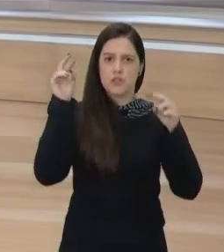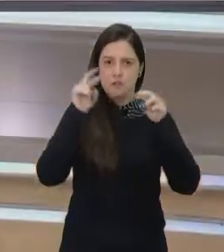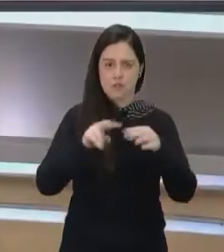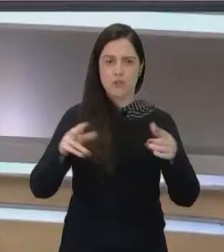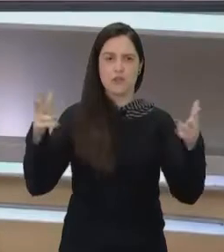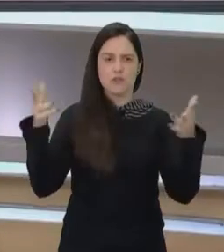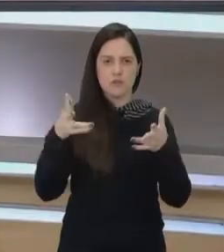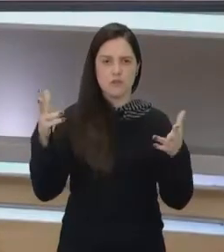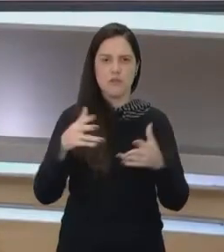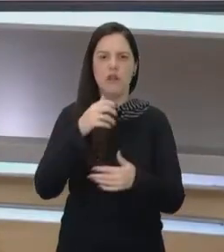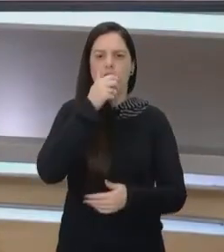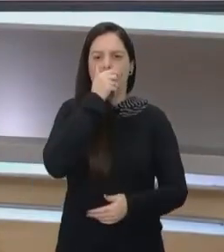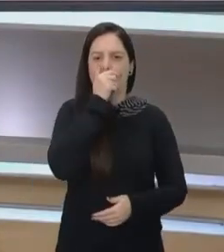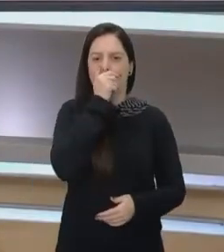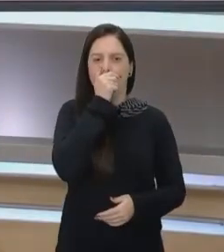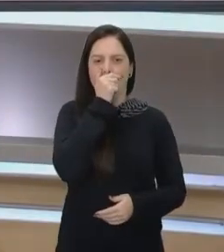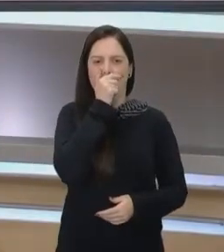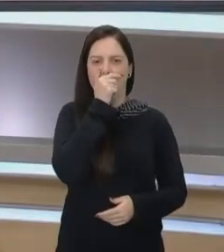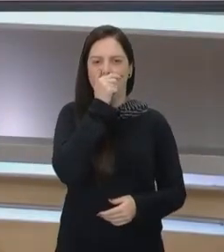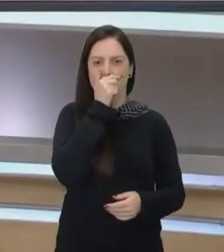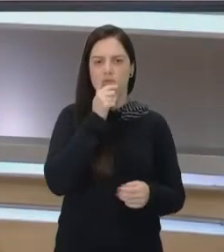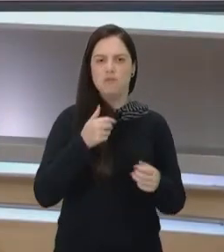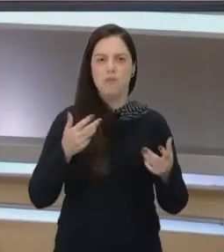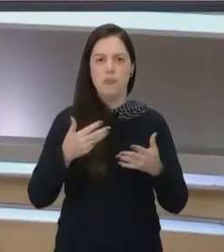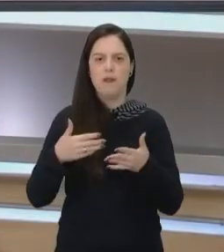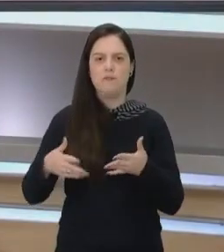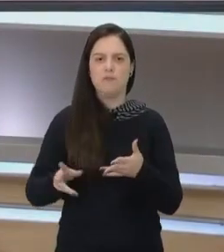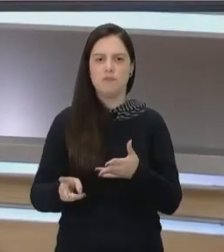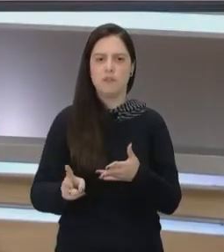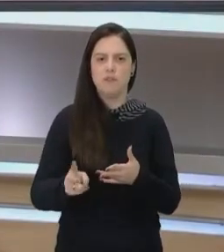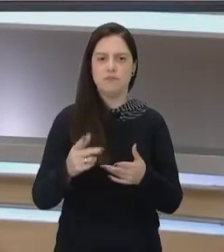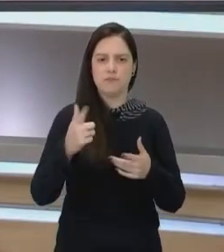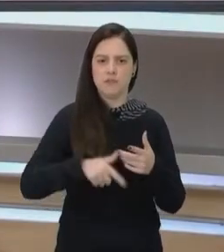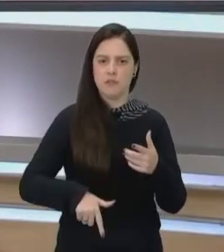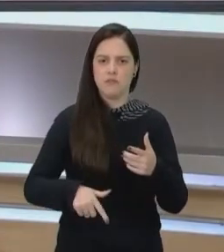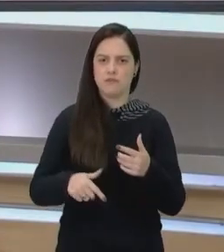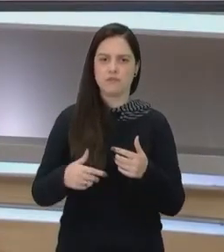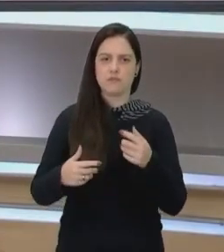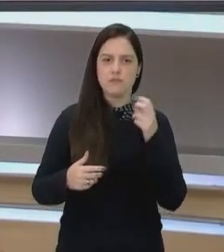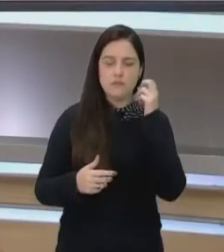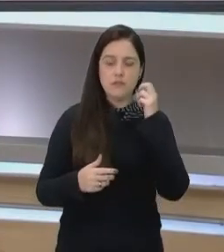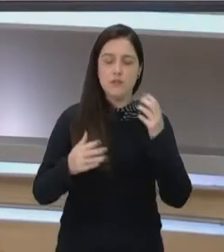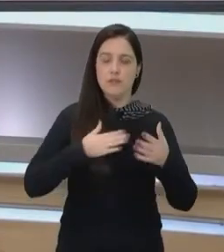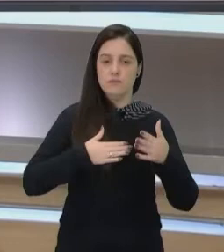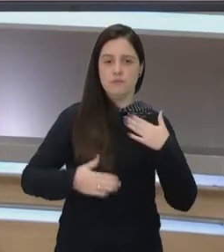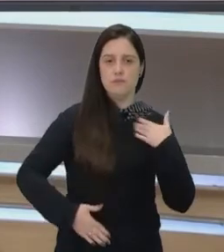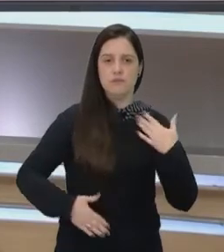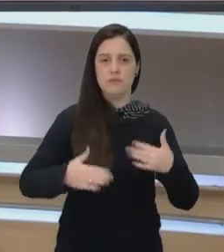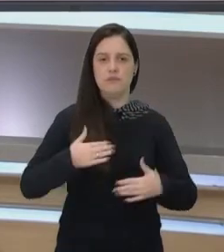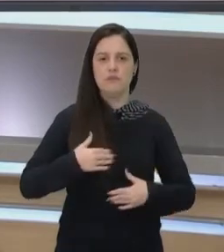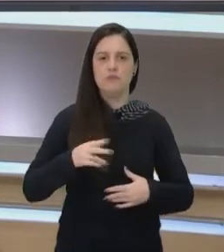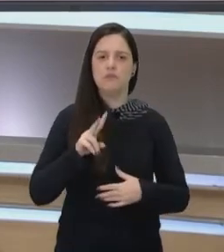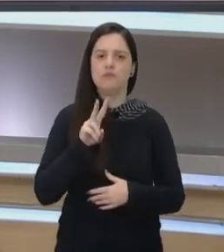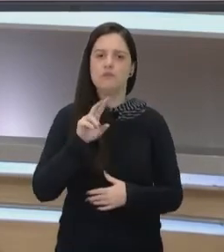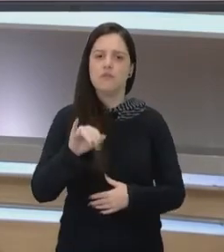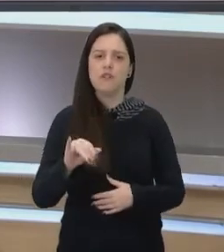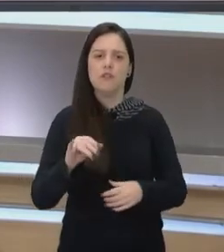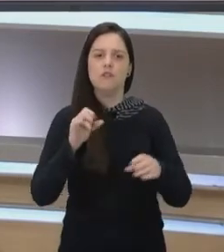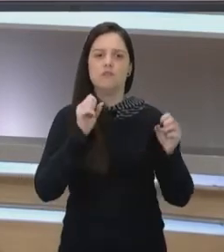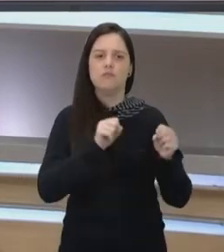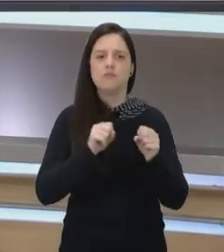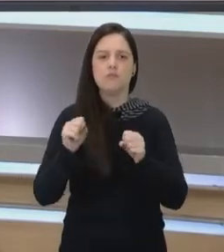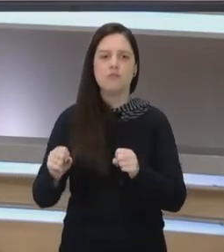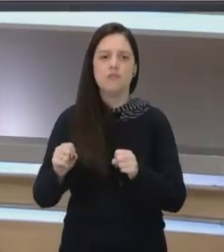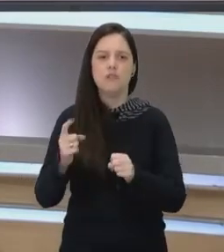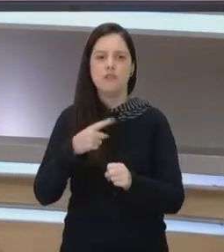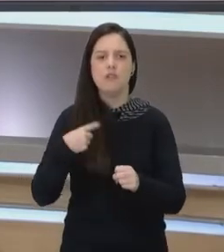objetificação desse corpo. E, consequentemente, essa objetificação do corpo da mulher vai potencializar